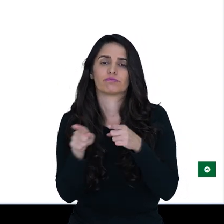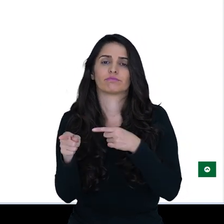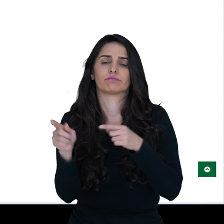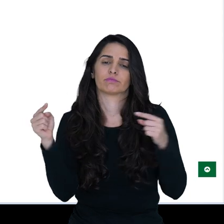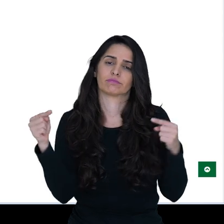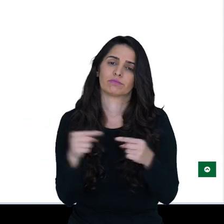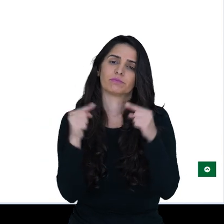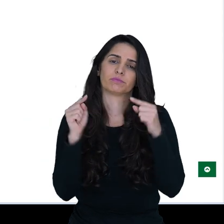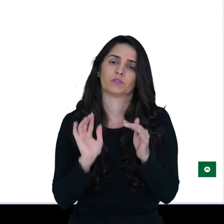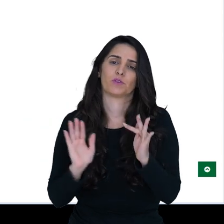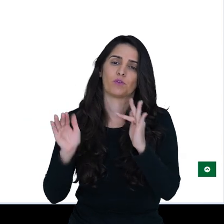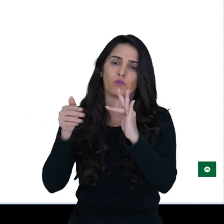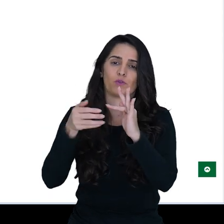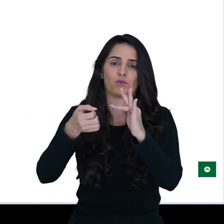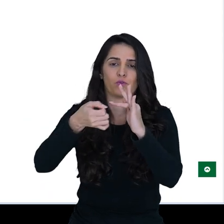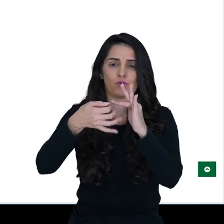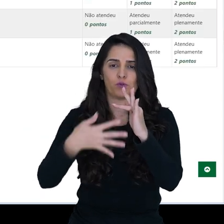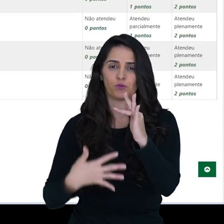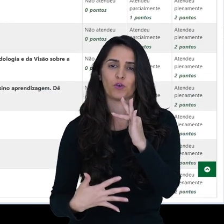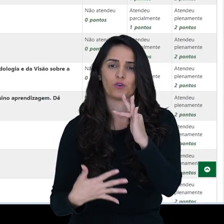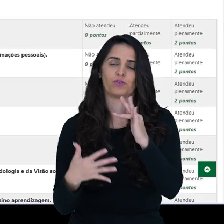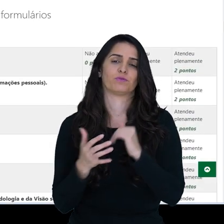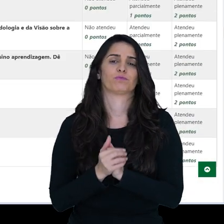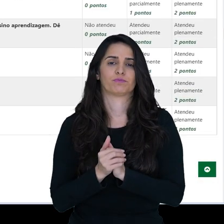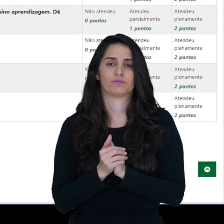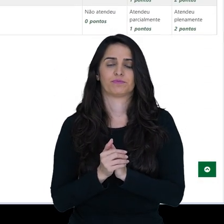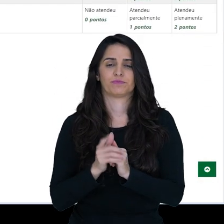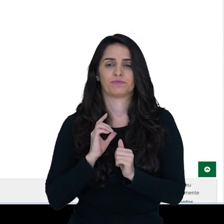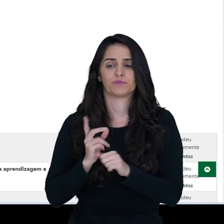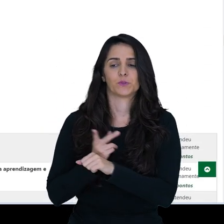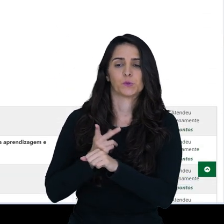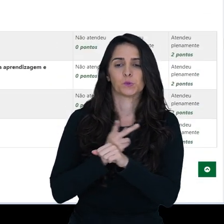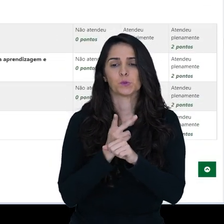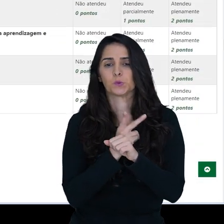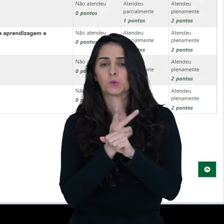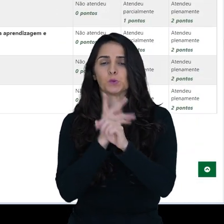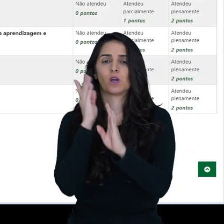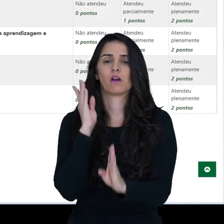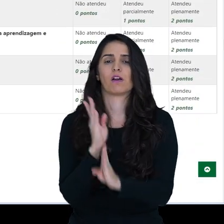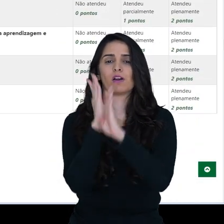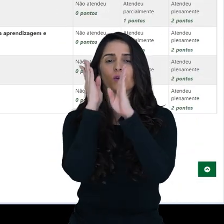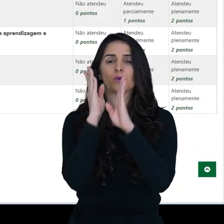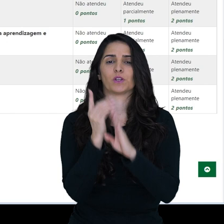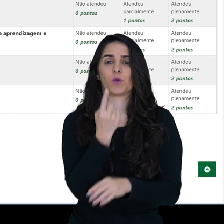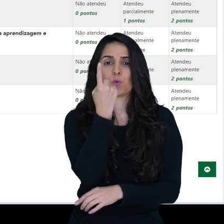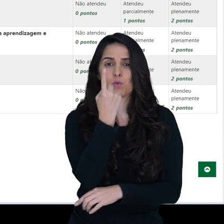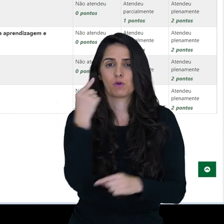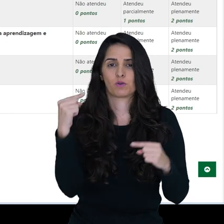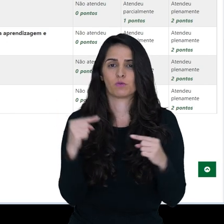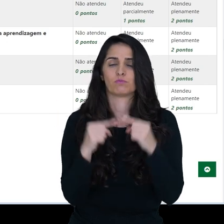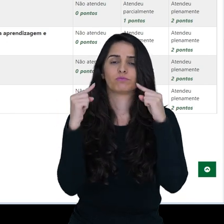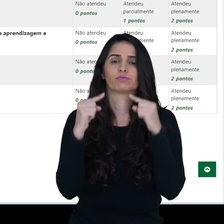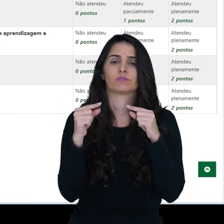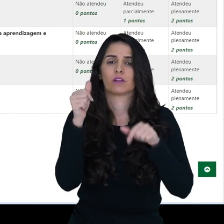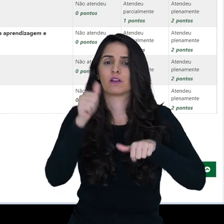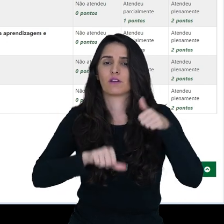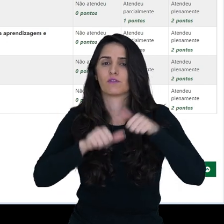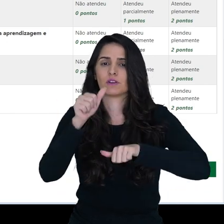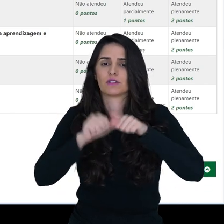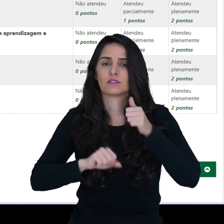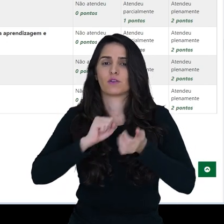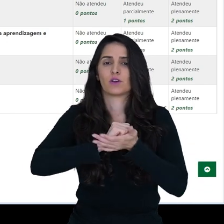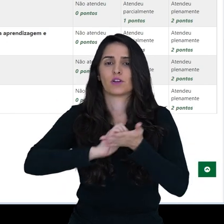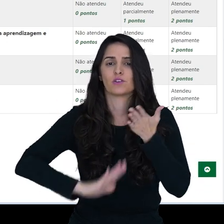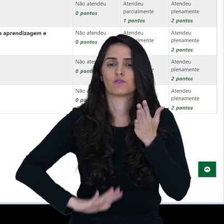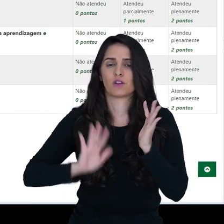e que sejam compatíveis com o fórum. Então eu vou procurando aqui nas minhas rubricas, achei uma rubrica de